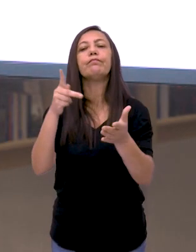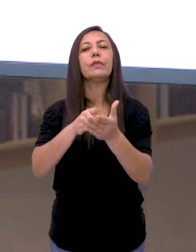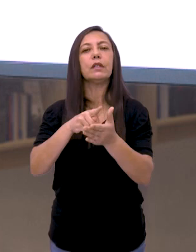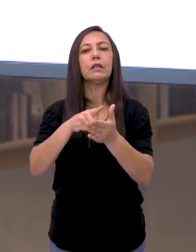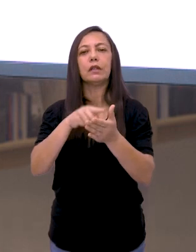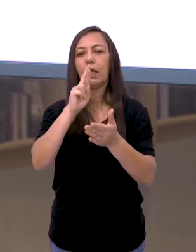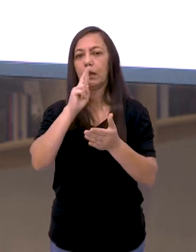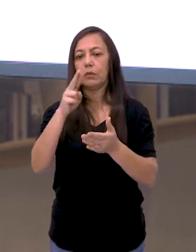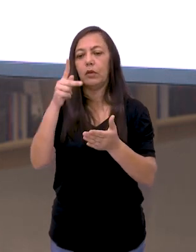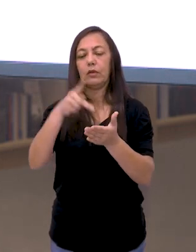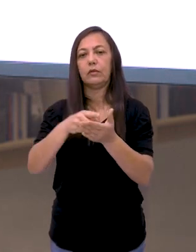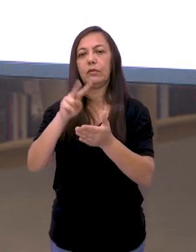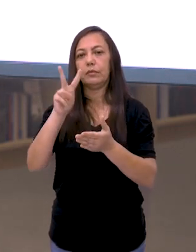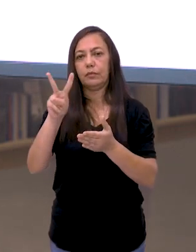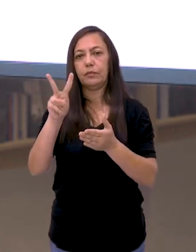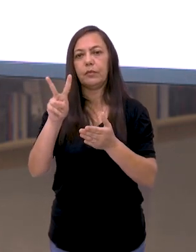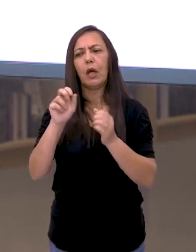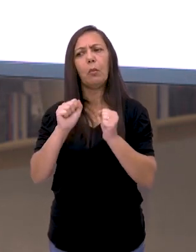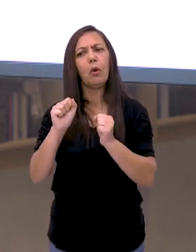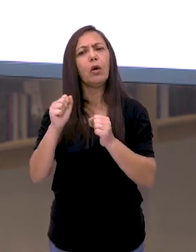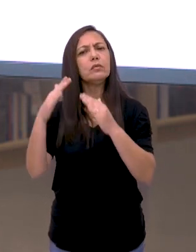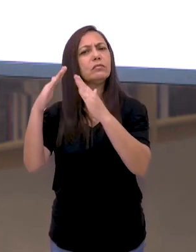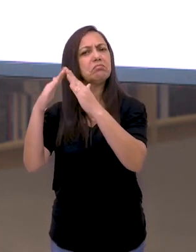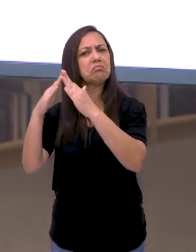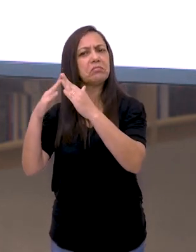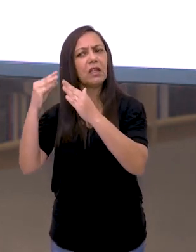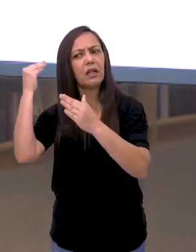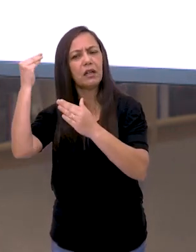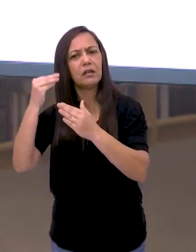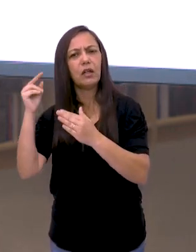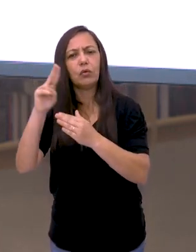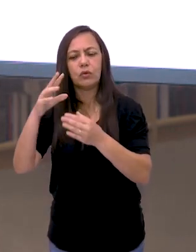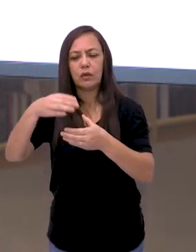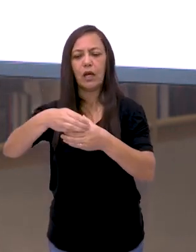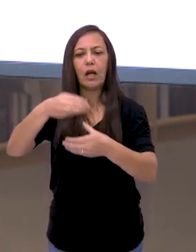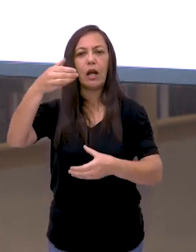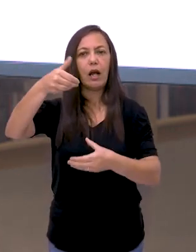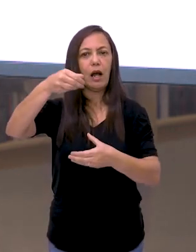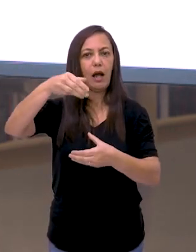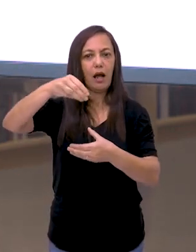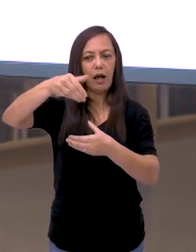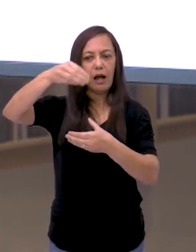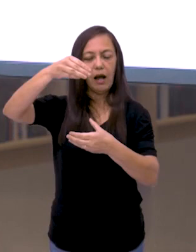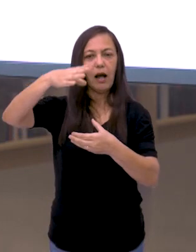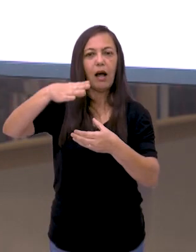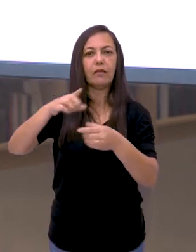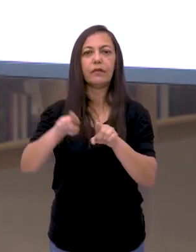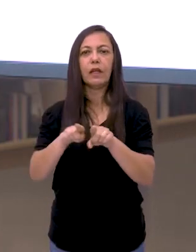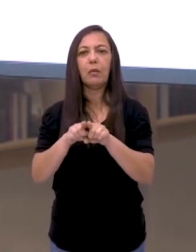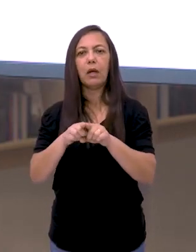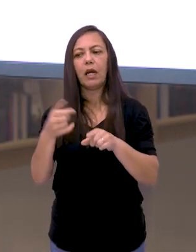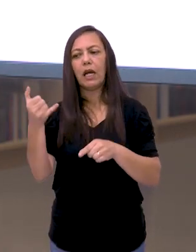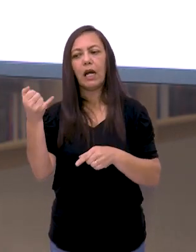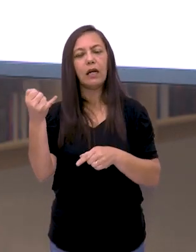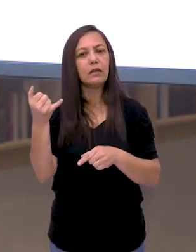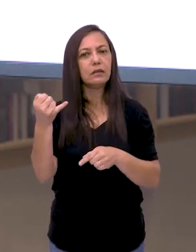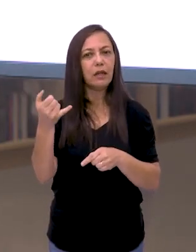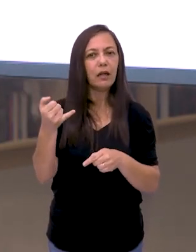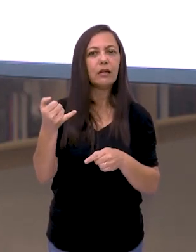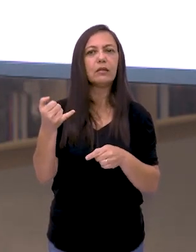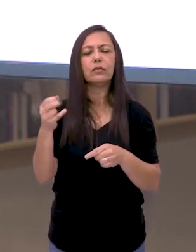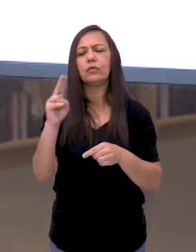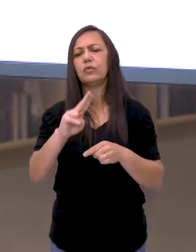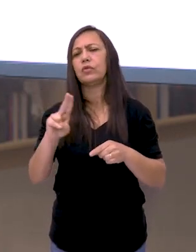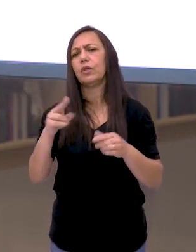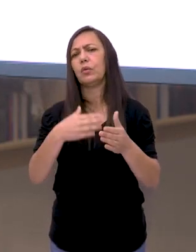Verdade! E vocês podem fazer essas experiências em casa. Com grãos, qualquer tipo de grão, com canetas. Então, você pode